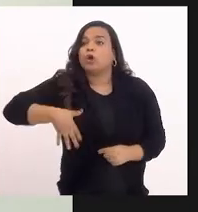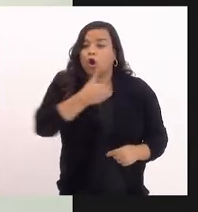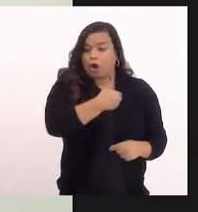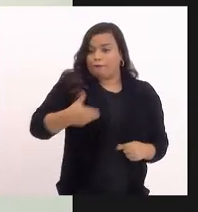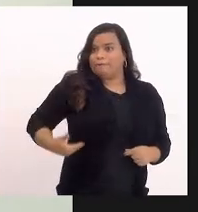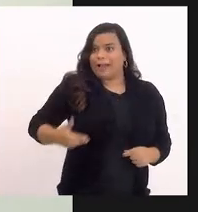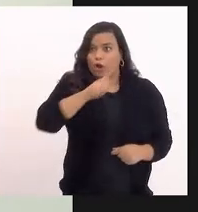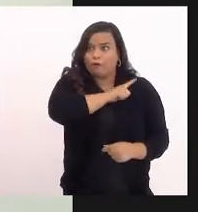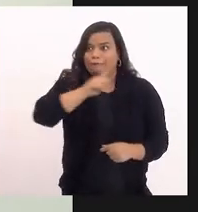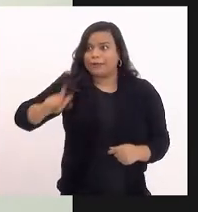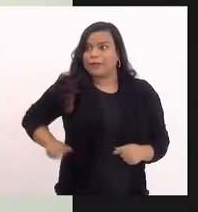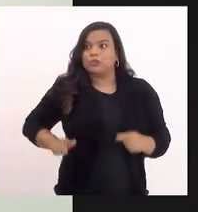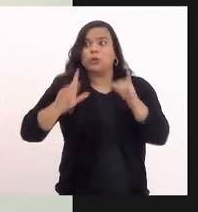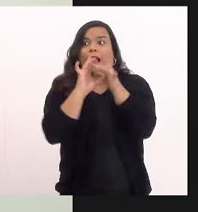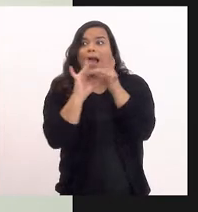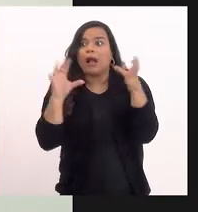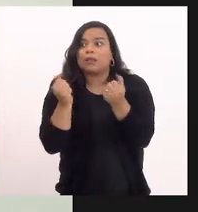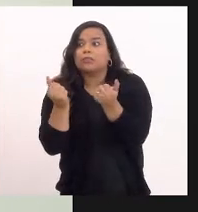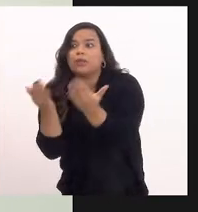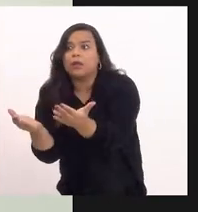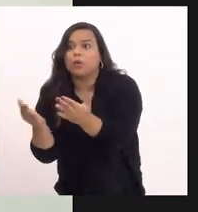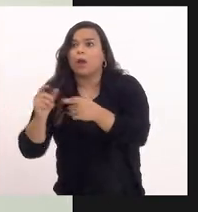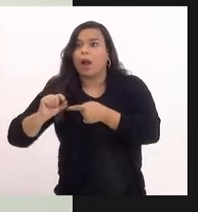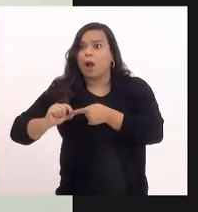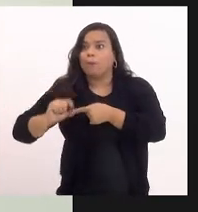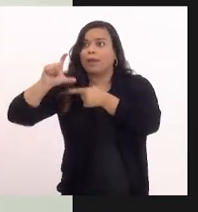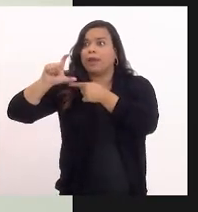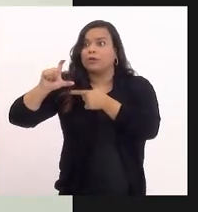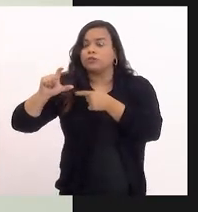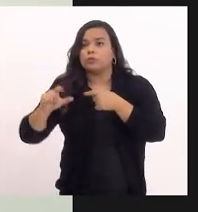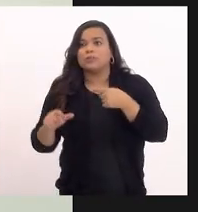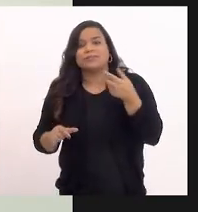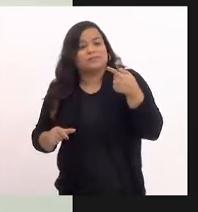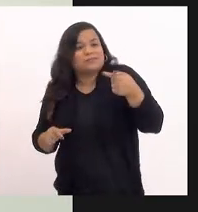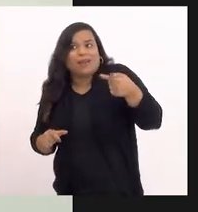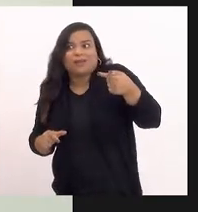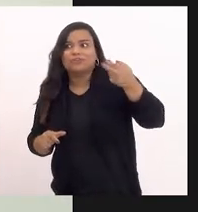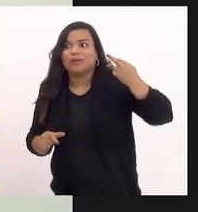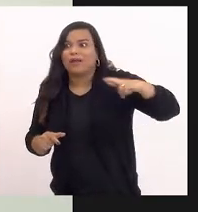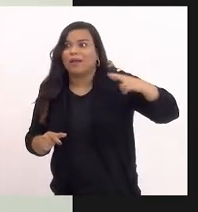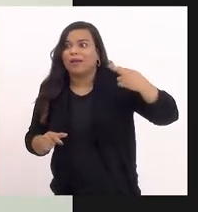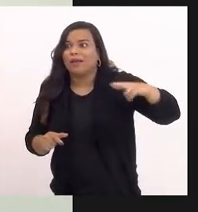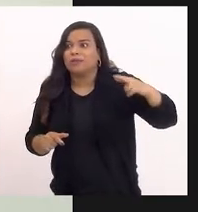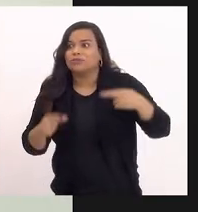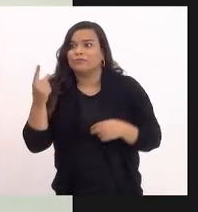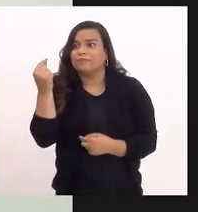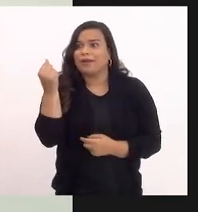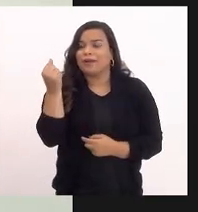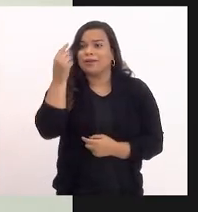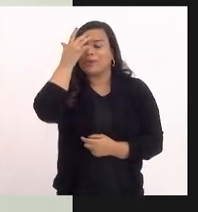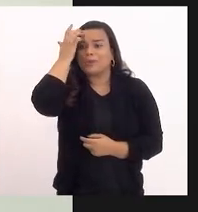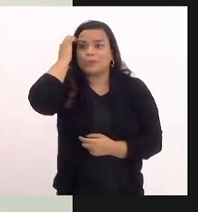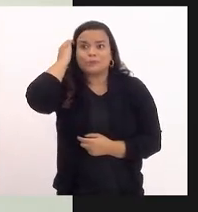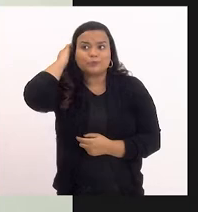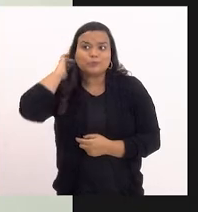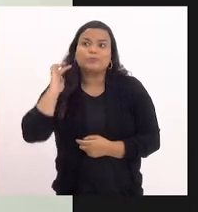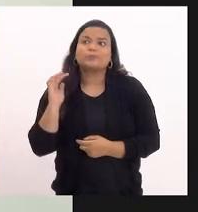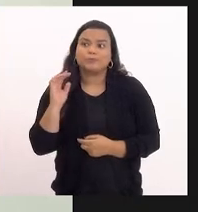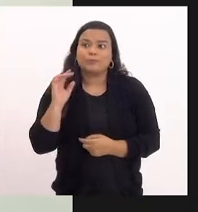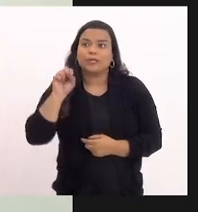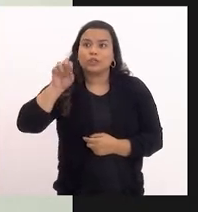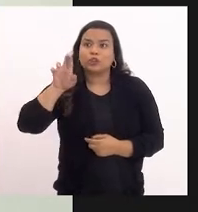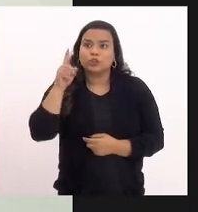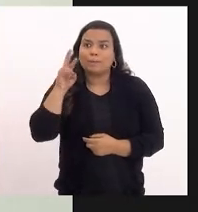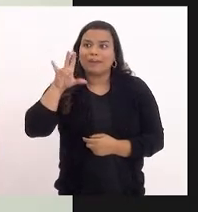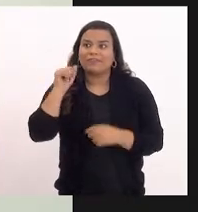autorizou a Agetrans aumentar de 5 para 7 reais o valor da tarifa da superlínea,